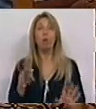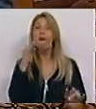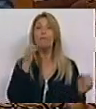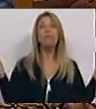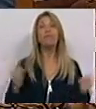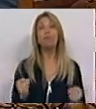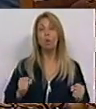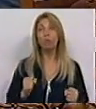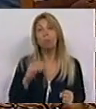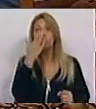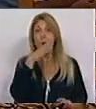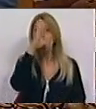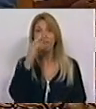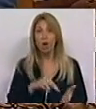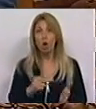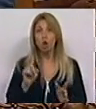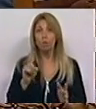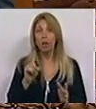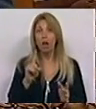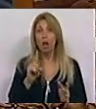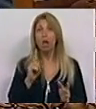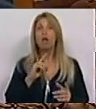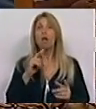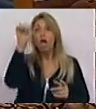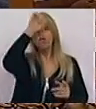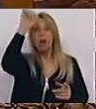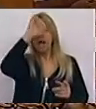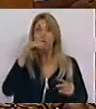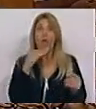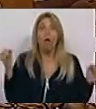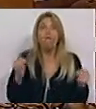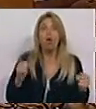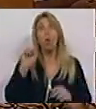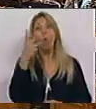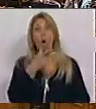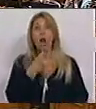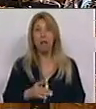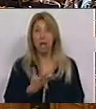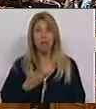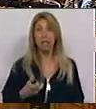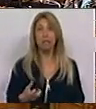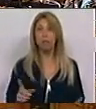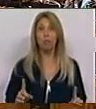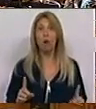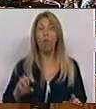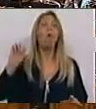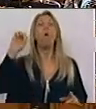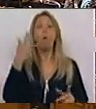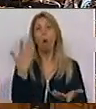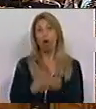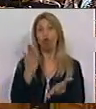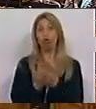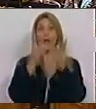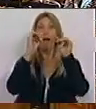não estava à espera de frio em Janeiro, nem do Natal em Dezembro. Como não devia estar à espera do início do ano letivo e da